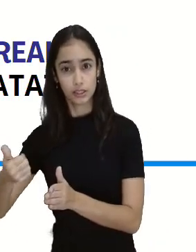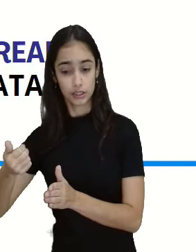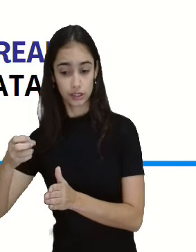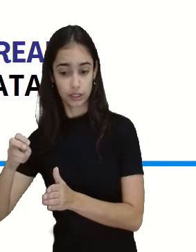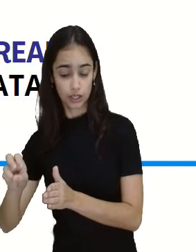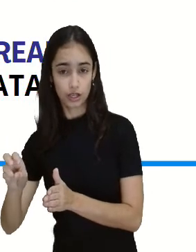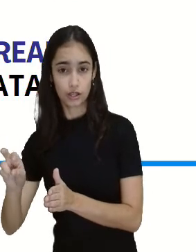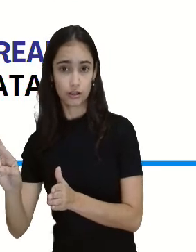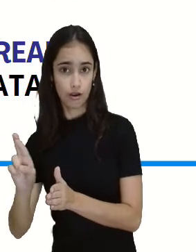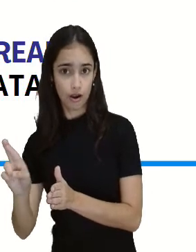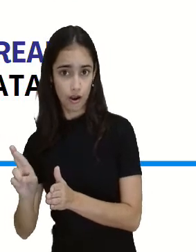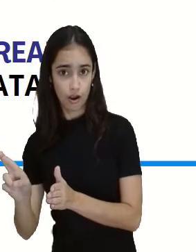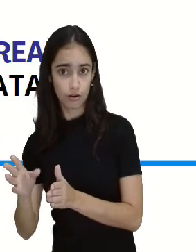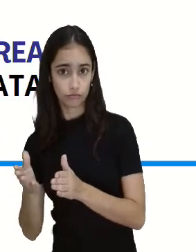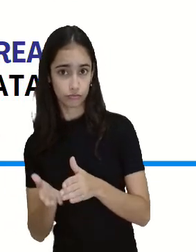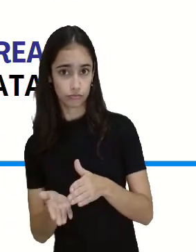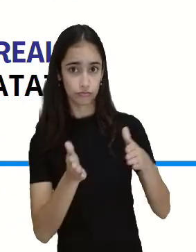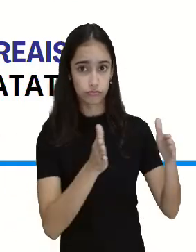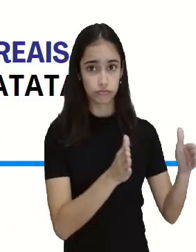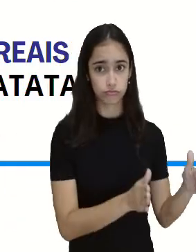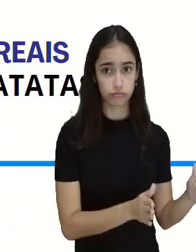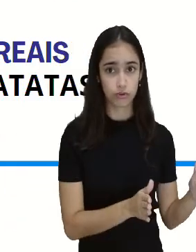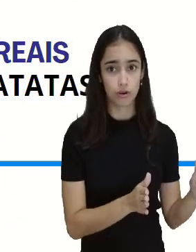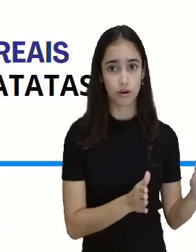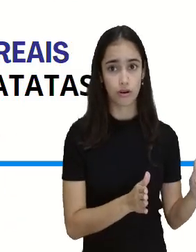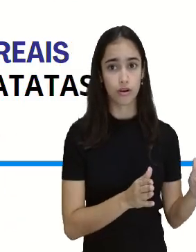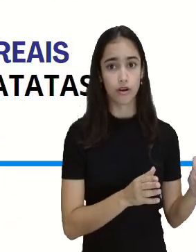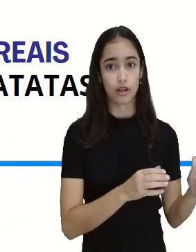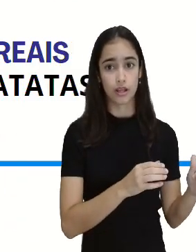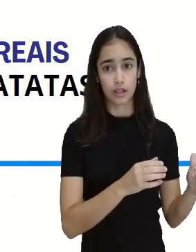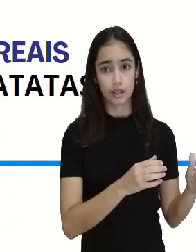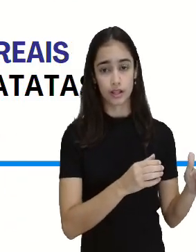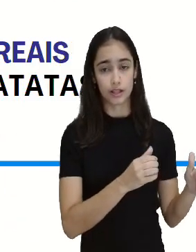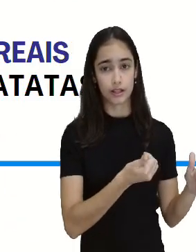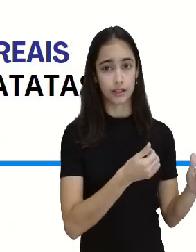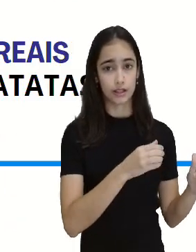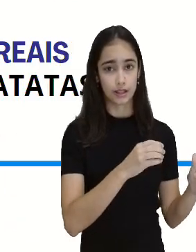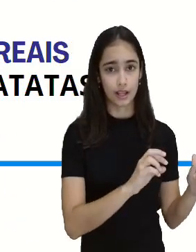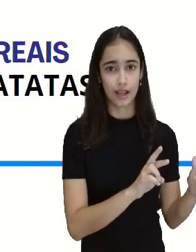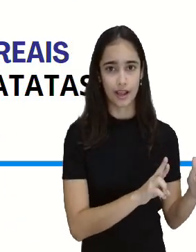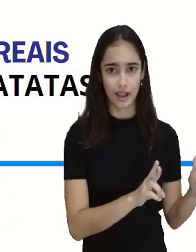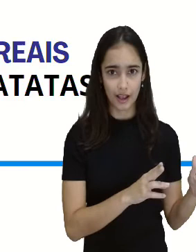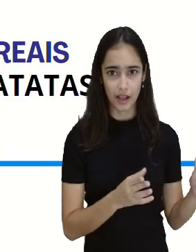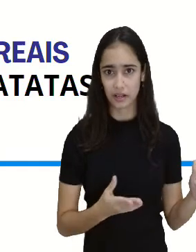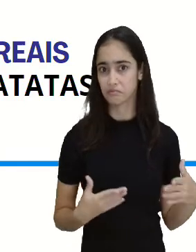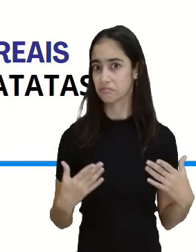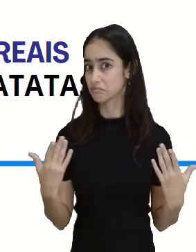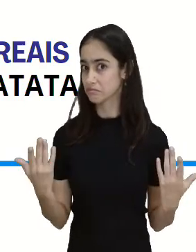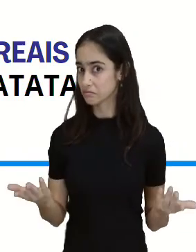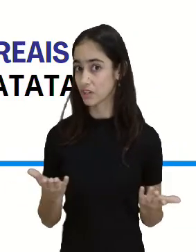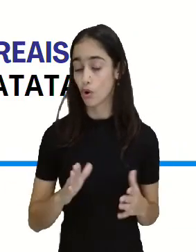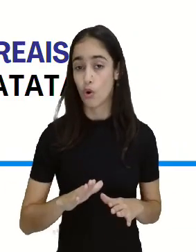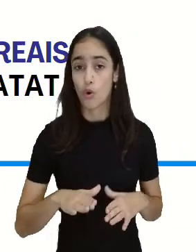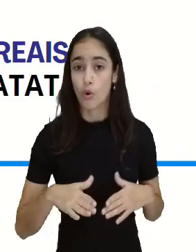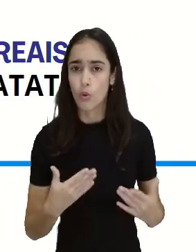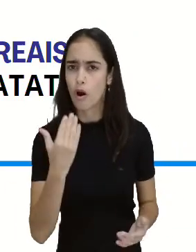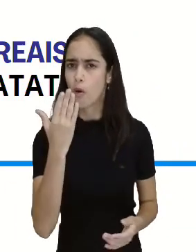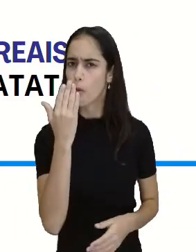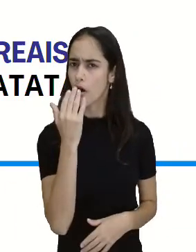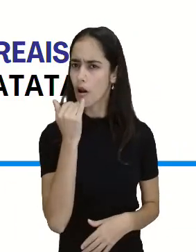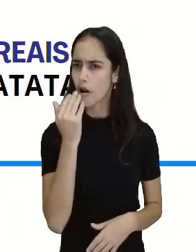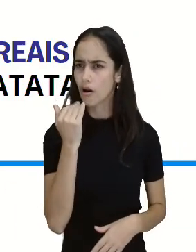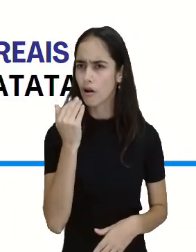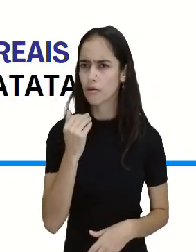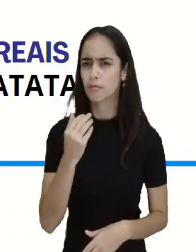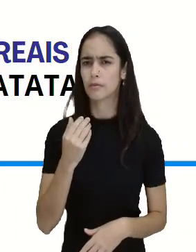batatas custando 4 reais. E aí, em qual mercado o alimento? Quando eu falo alimento, aí entra tudo. Entra